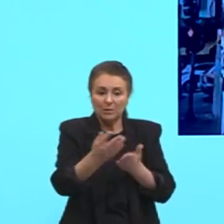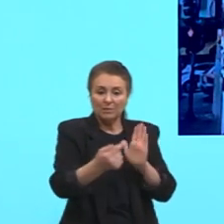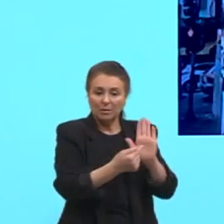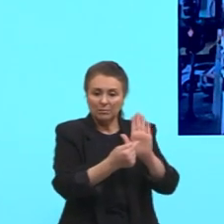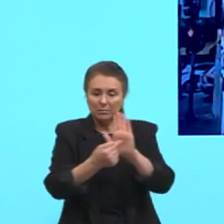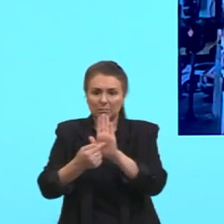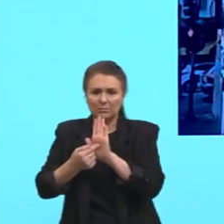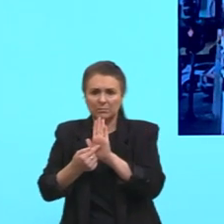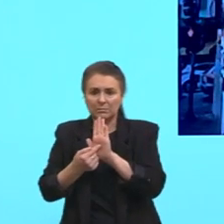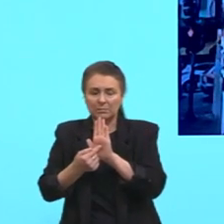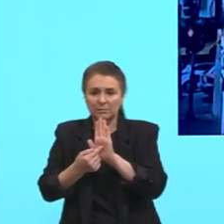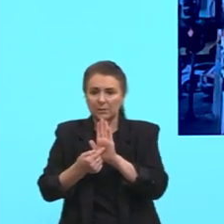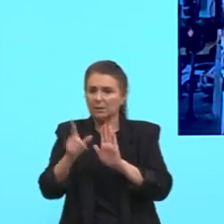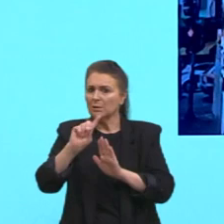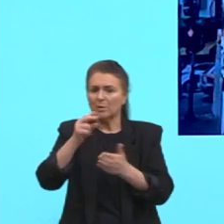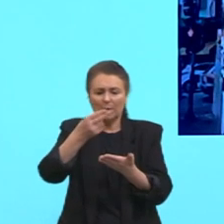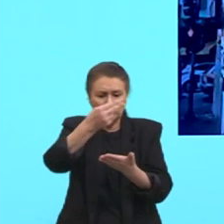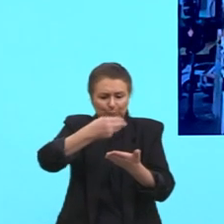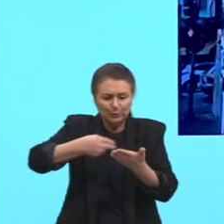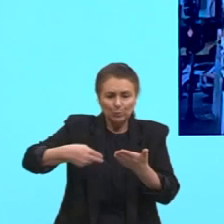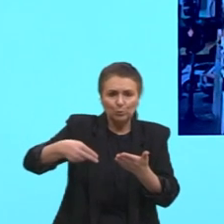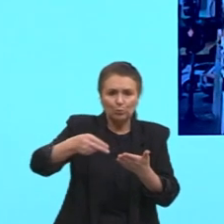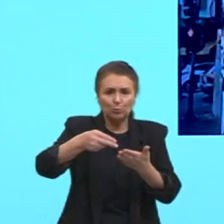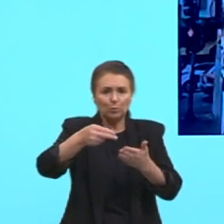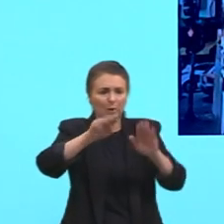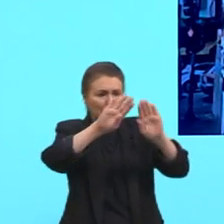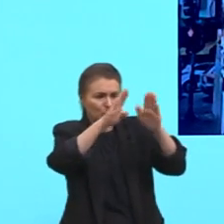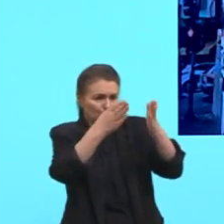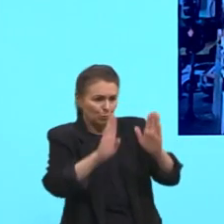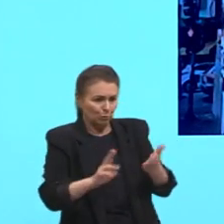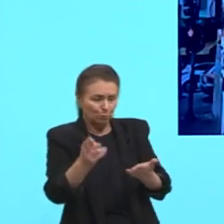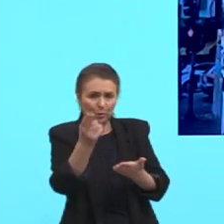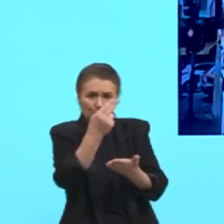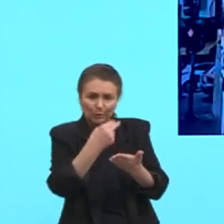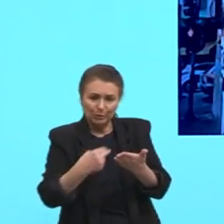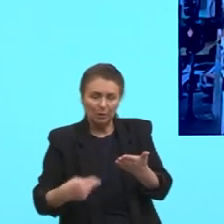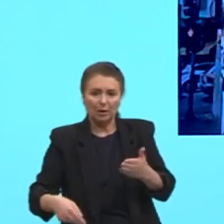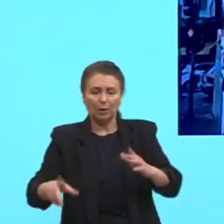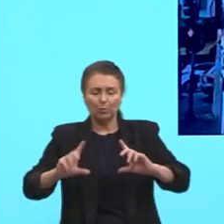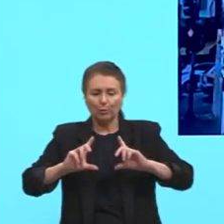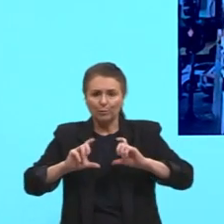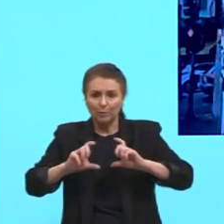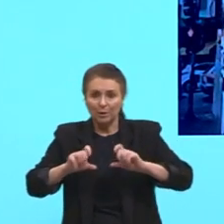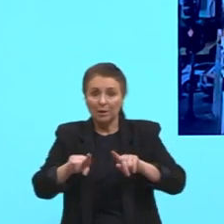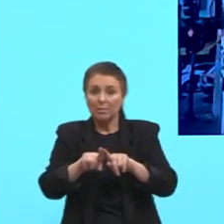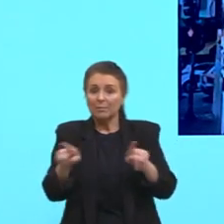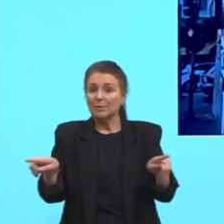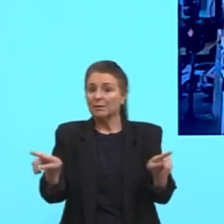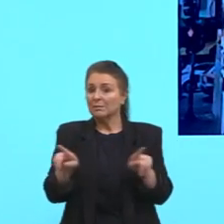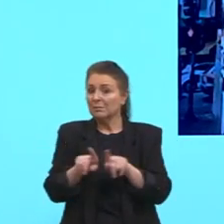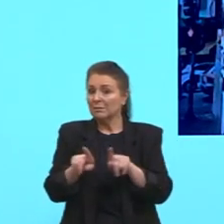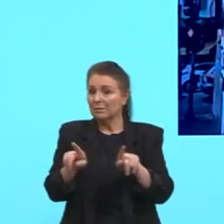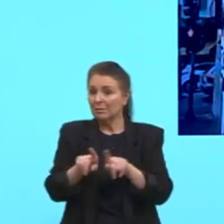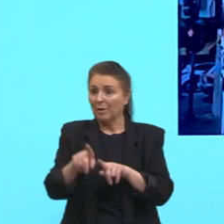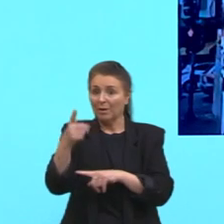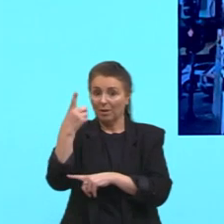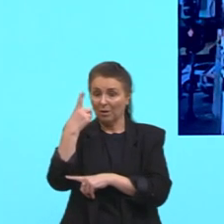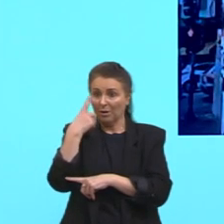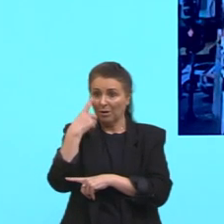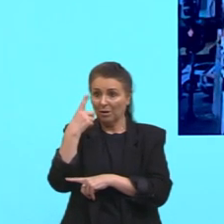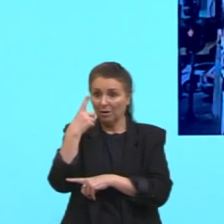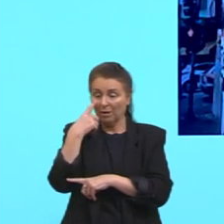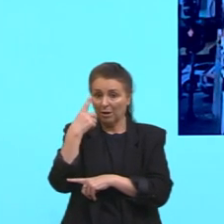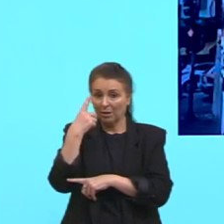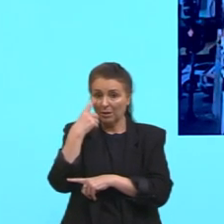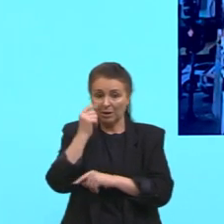Não mais só a pintura, a escultura, o desenho, a fotografia, mas também aqui, a